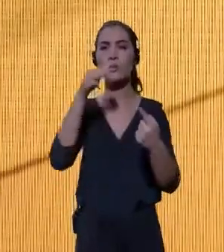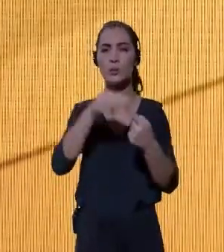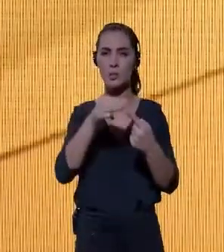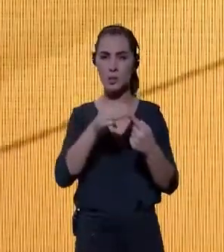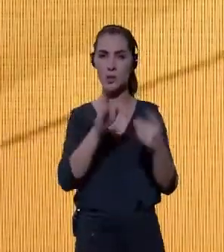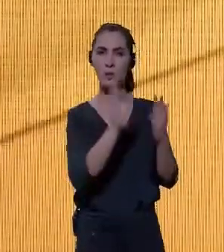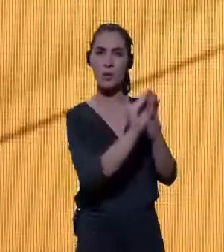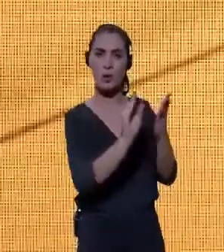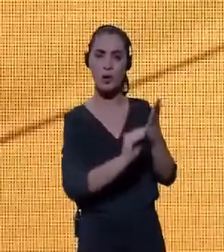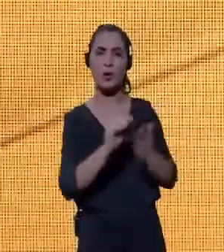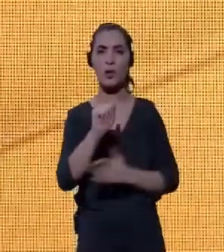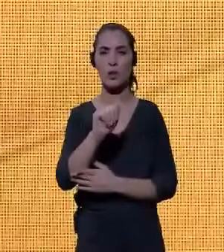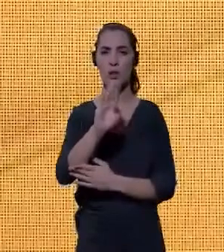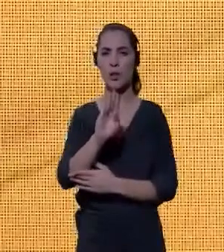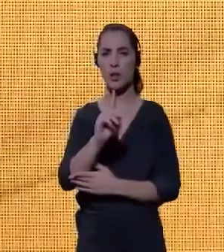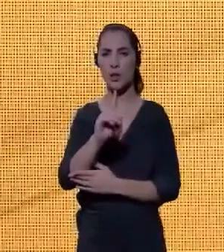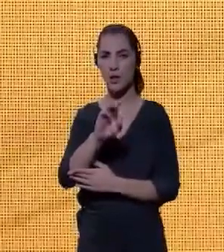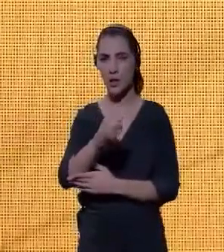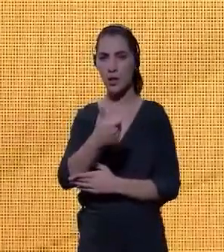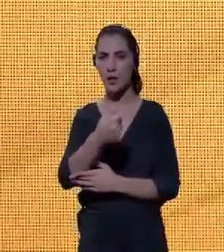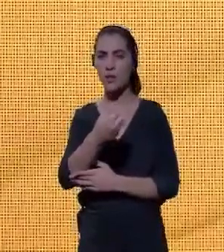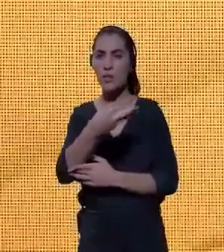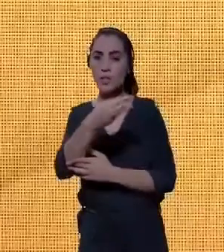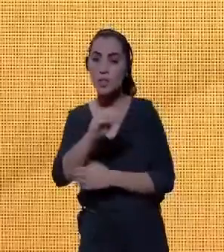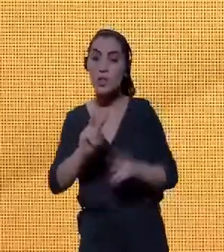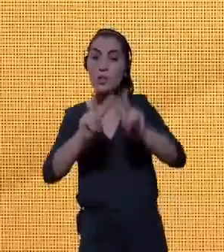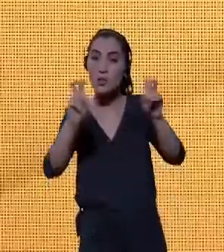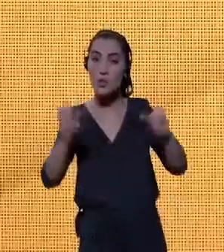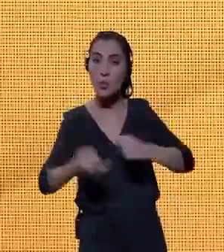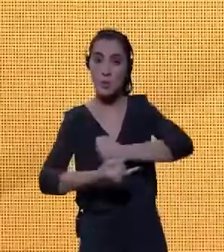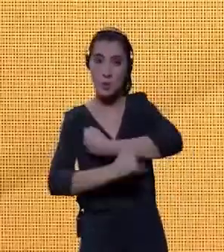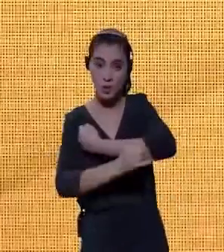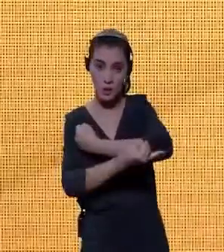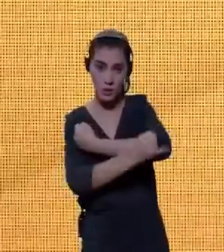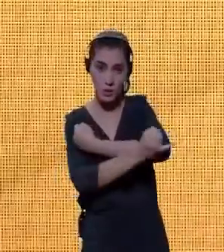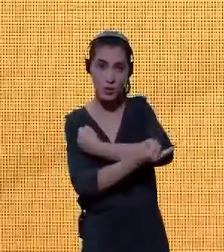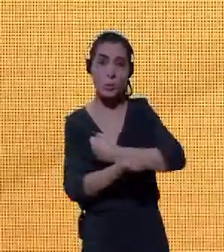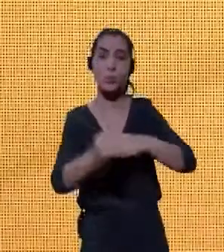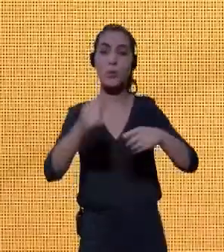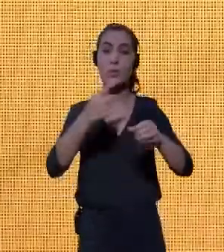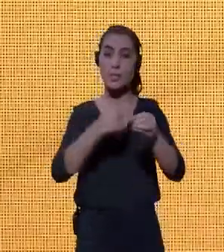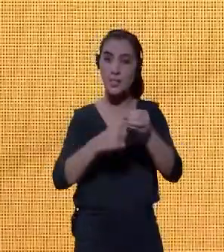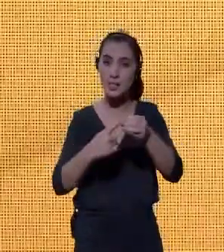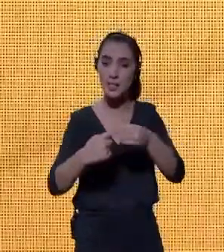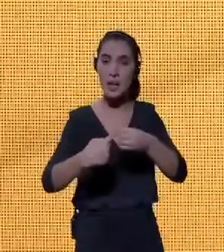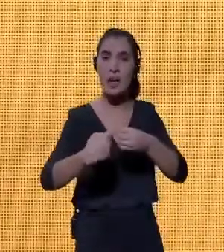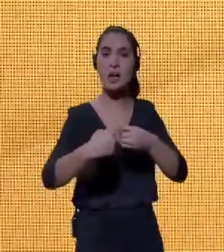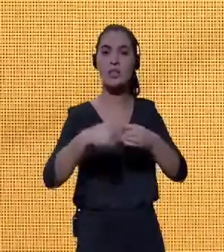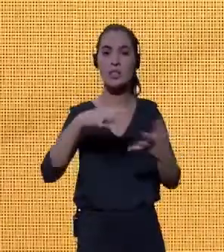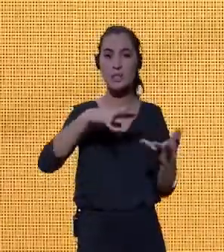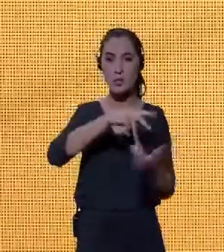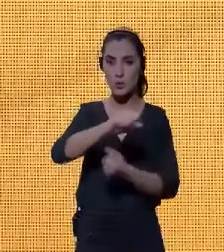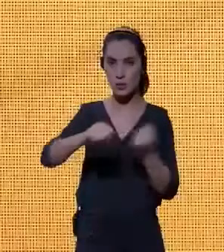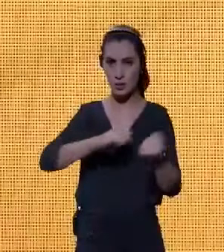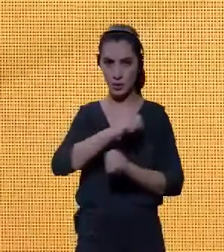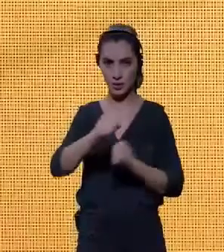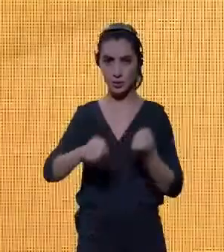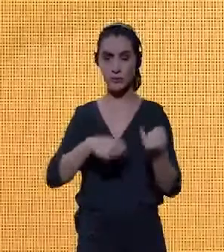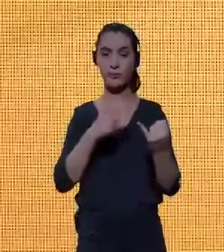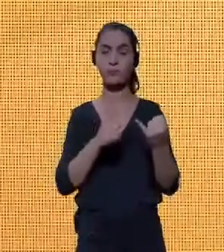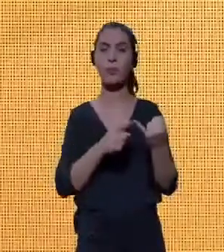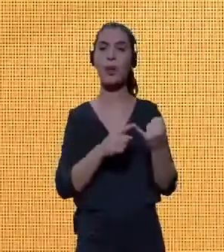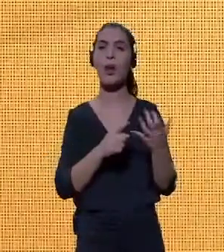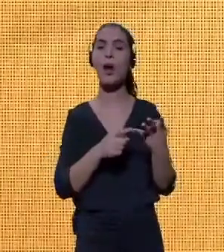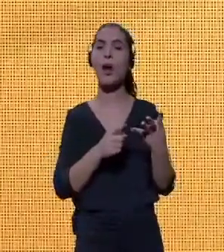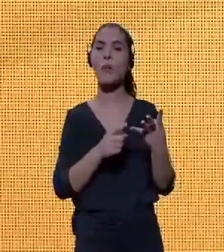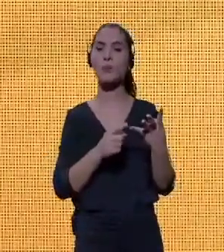Plano ABDE 2030, que trata da infraestrutura e cidades sustentáveis. As pessoas moram na